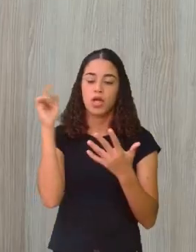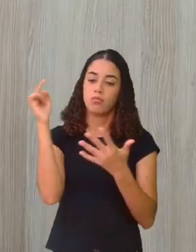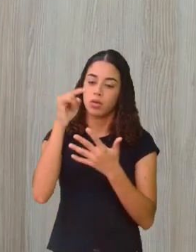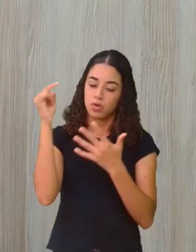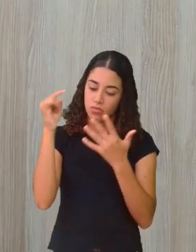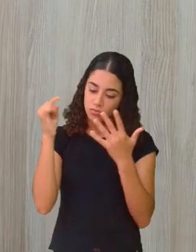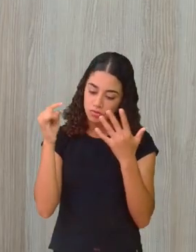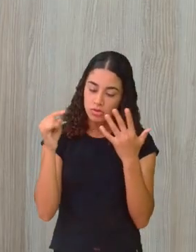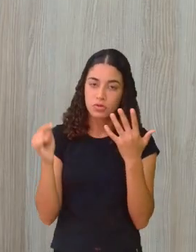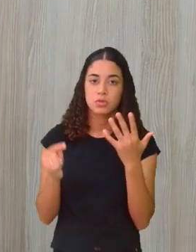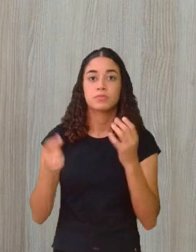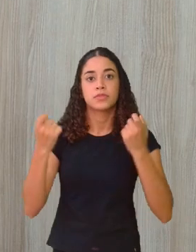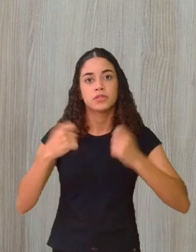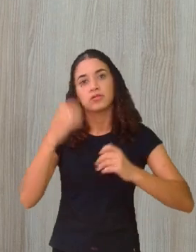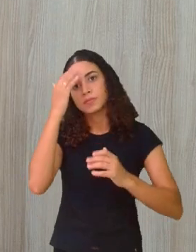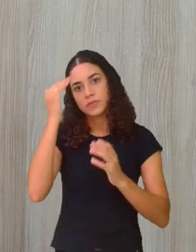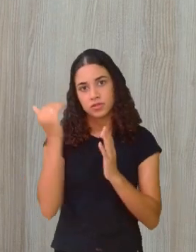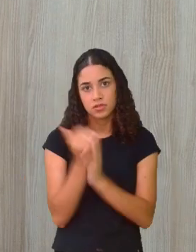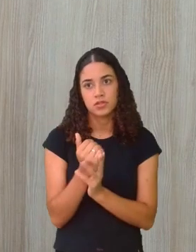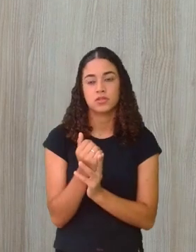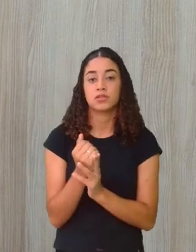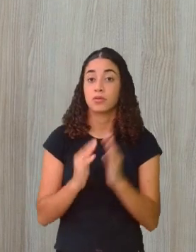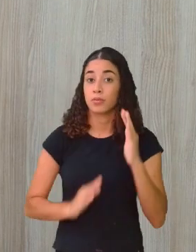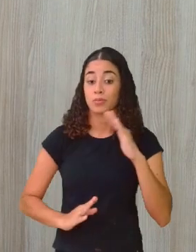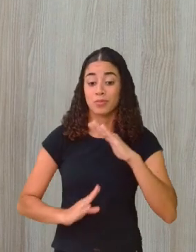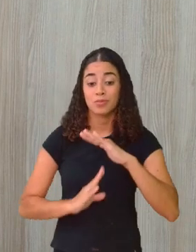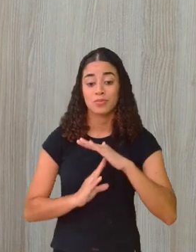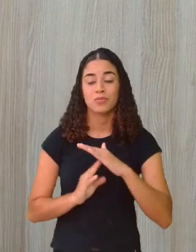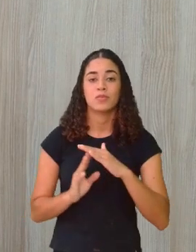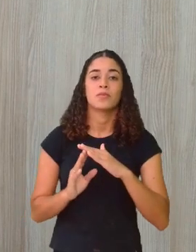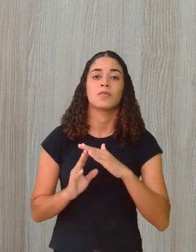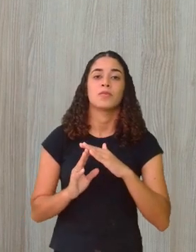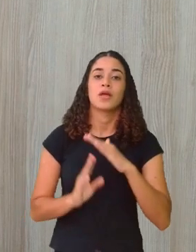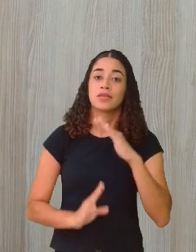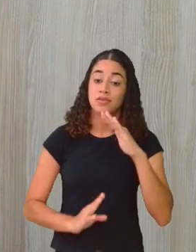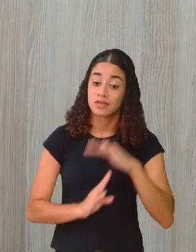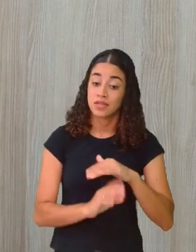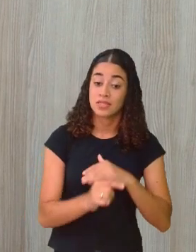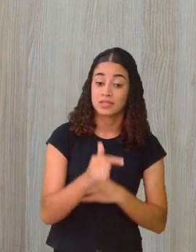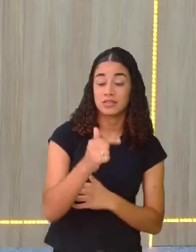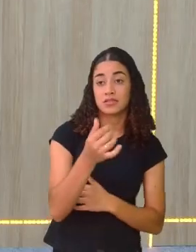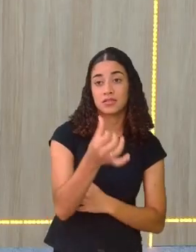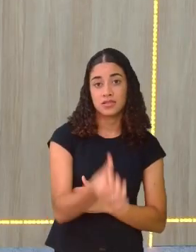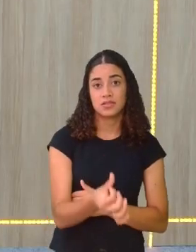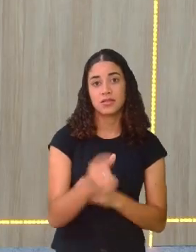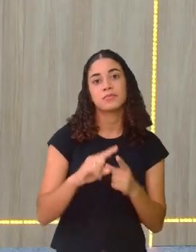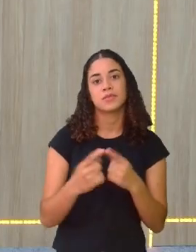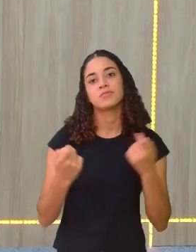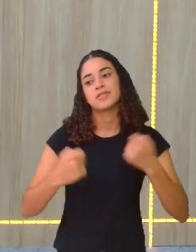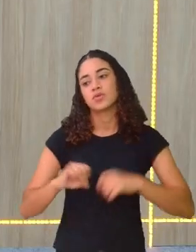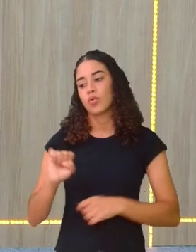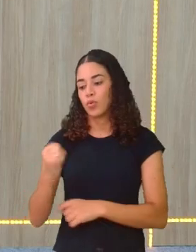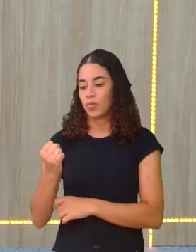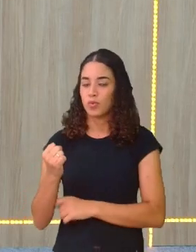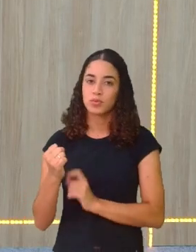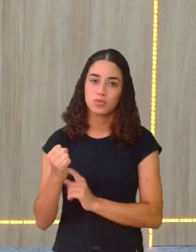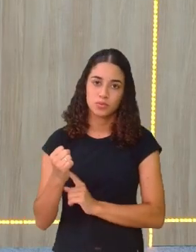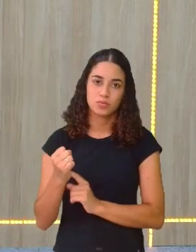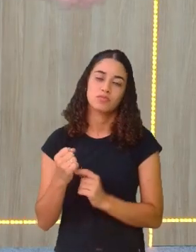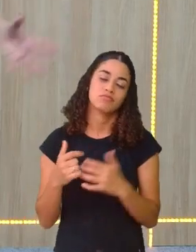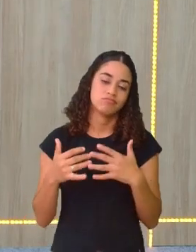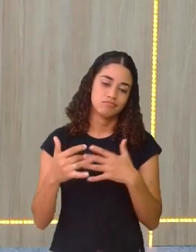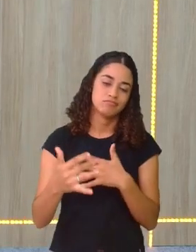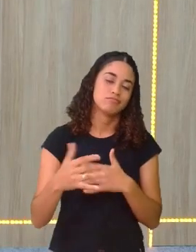no final. Que é o Fantástico, né? Então, no mínimo, vai ter que ter esses aí. Mas, tem muito